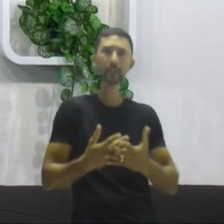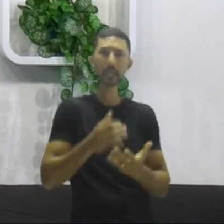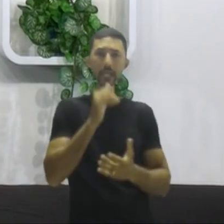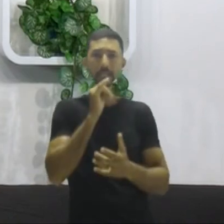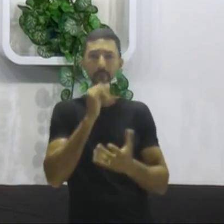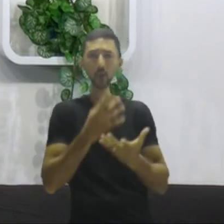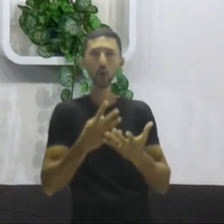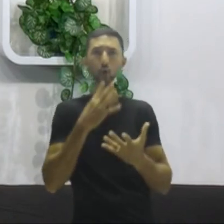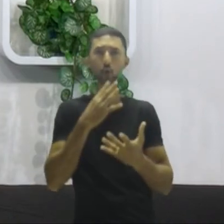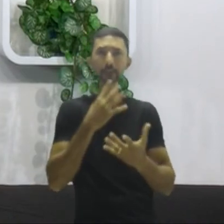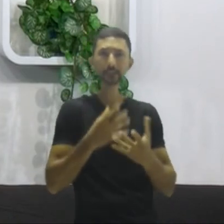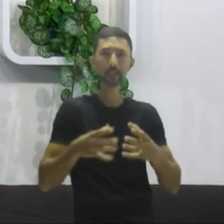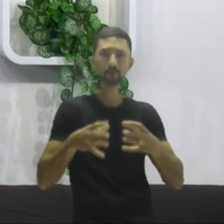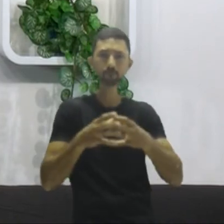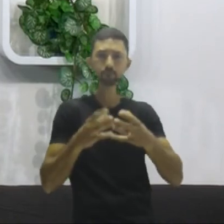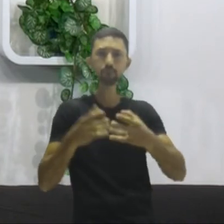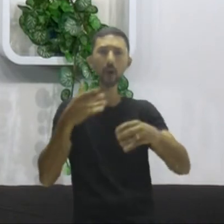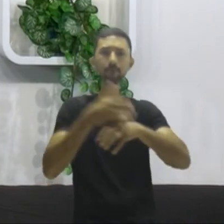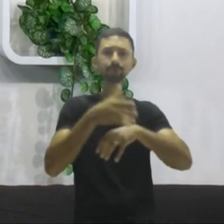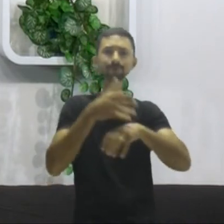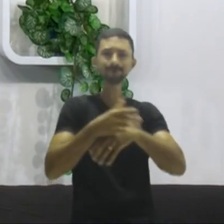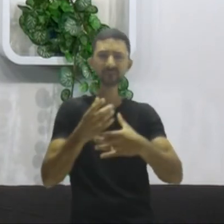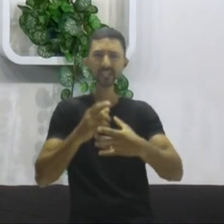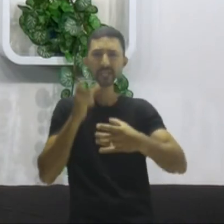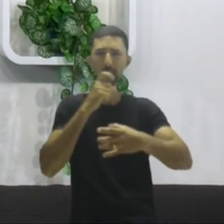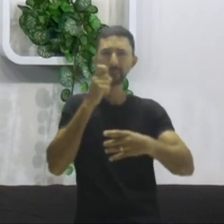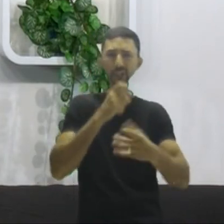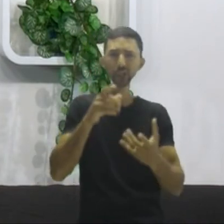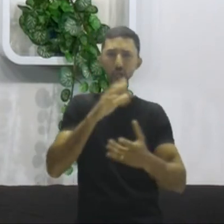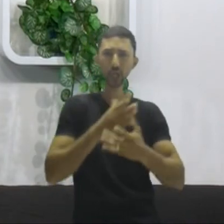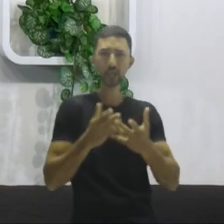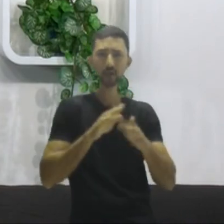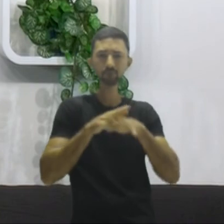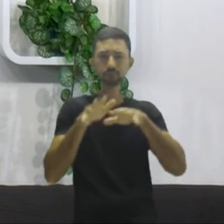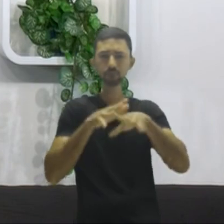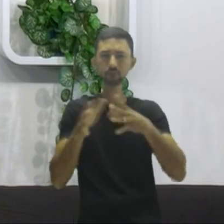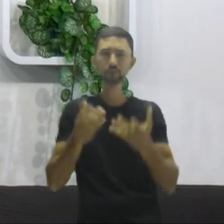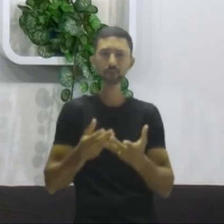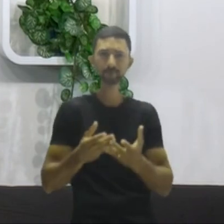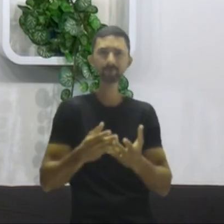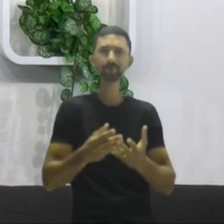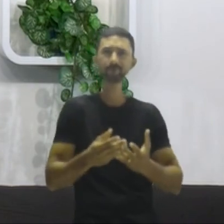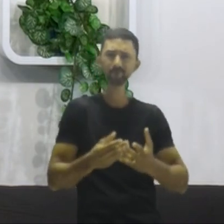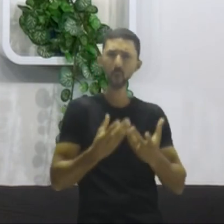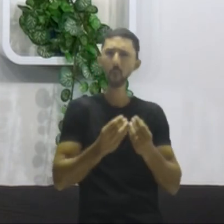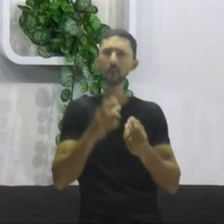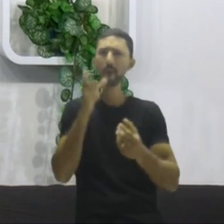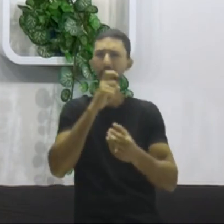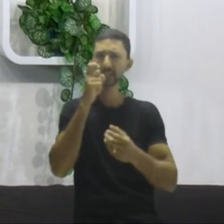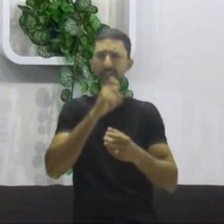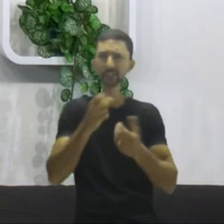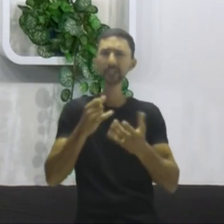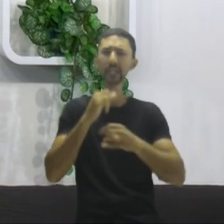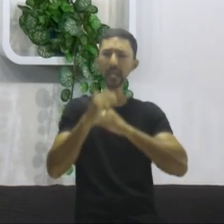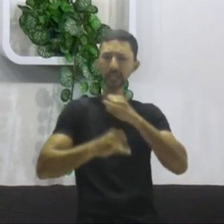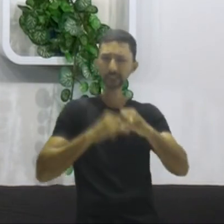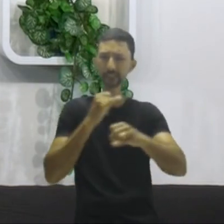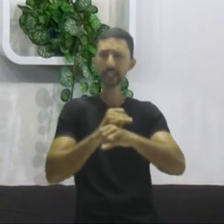pela atuação das fake news nas redes sociais. fortemente as fake news